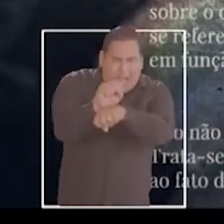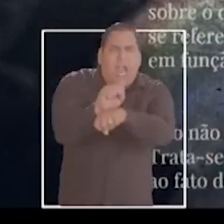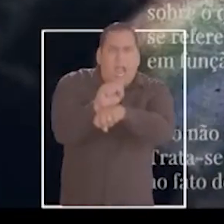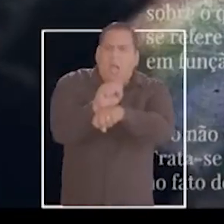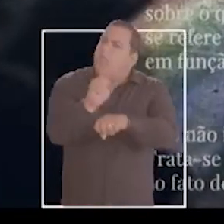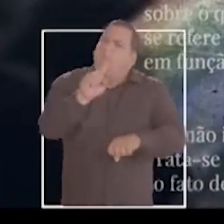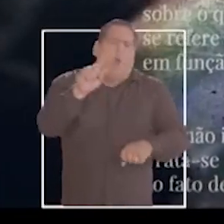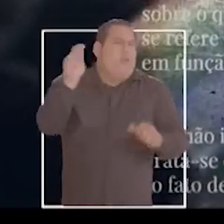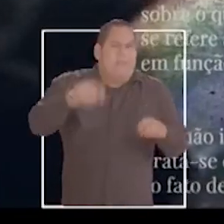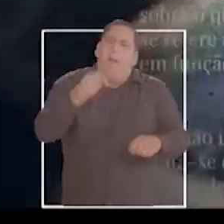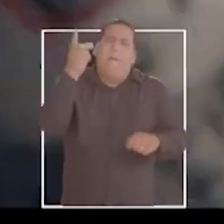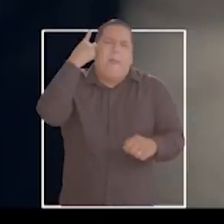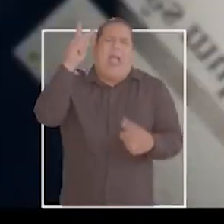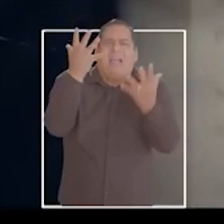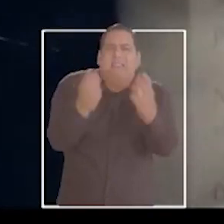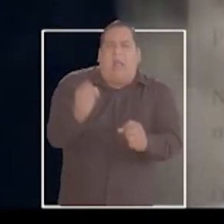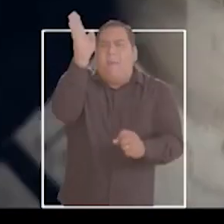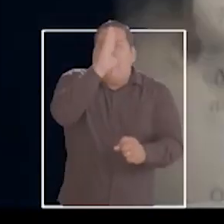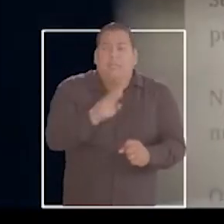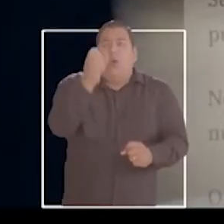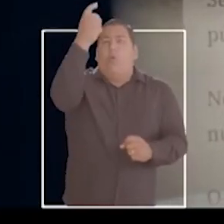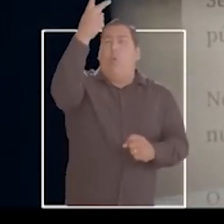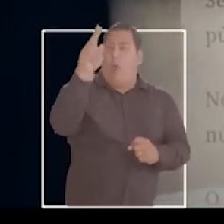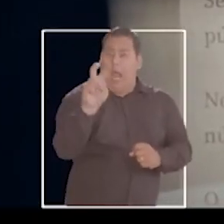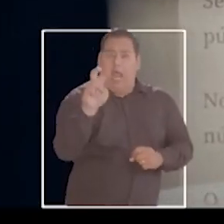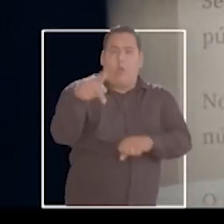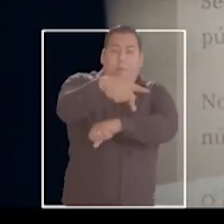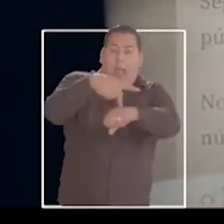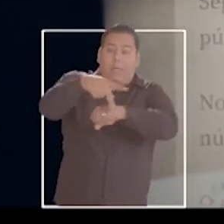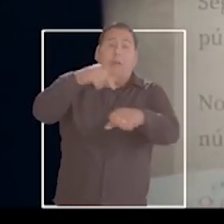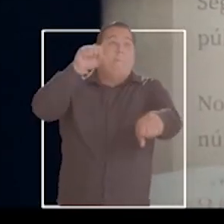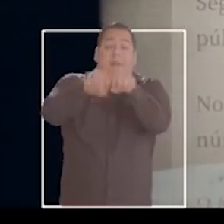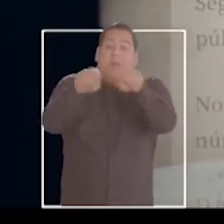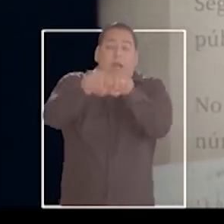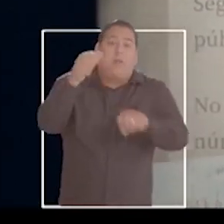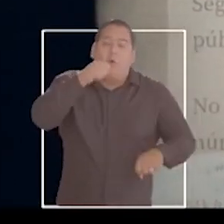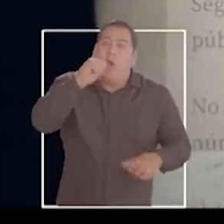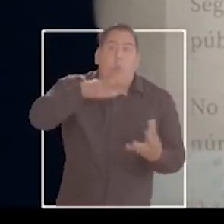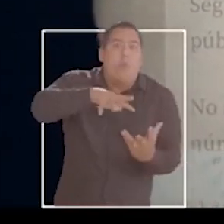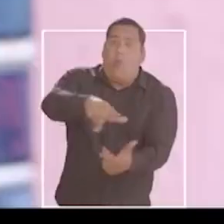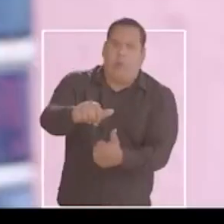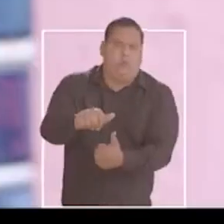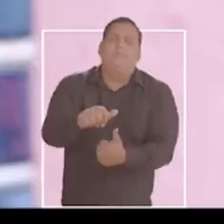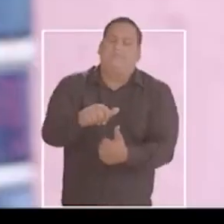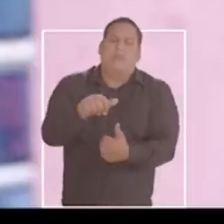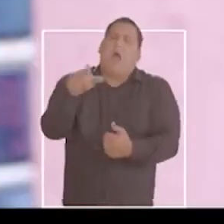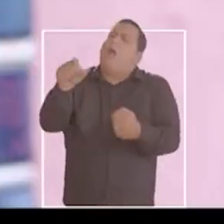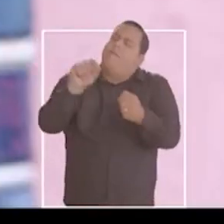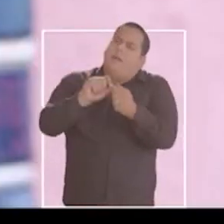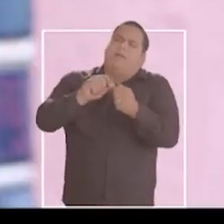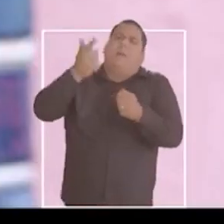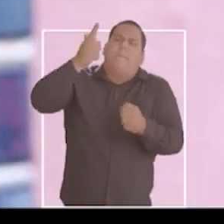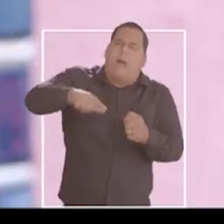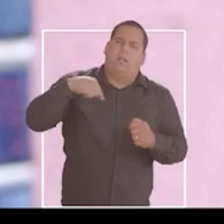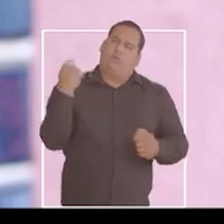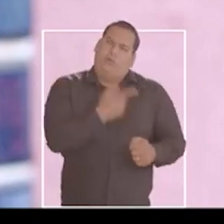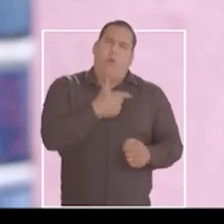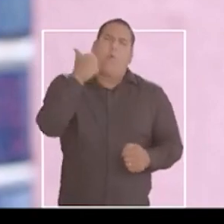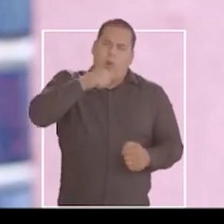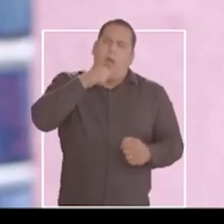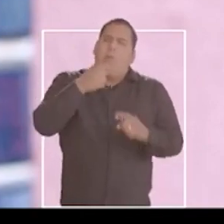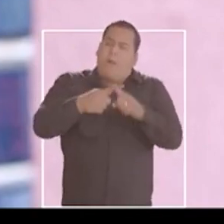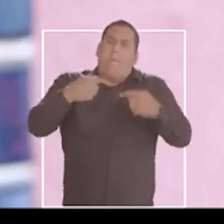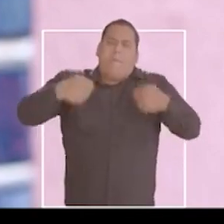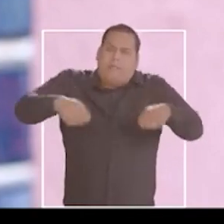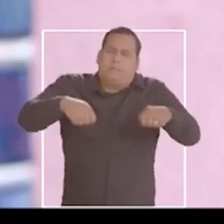Chega! Não dá mais para aceitar o Brasil ser o quinto país que mais mata mulheres no mundo. Que ela faça cada vez mais por nós